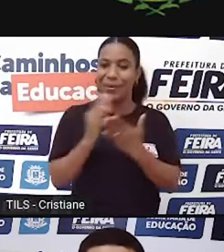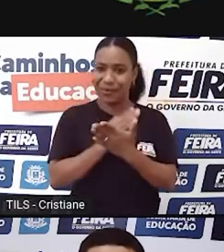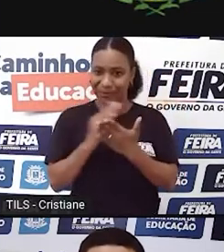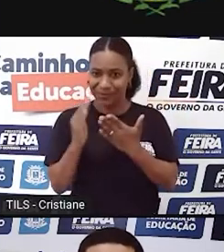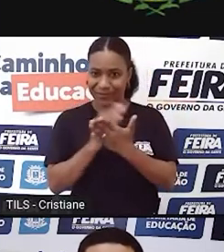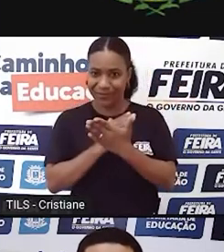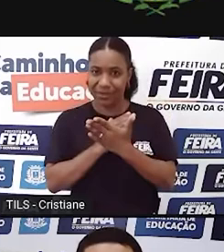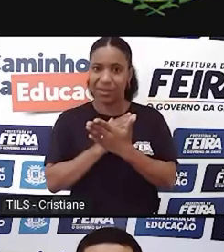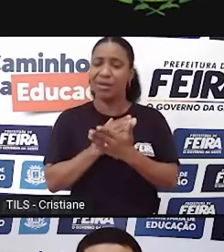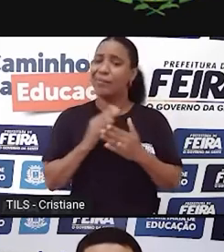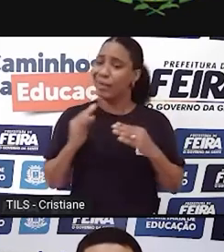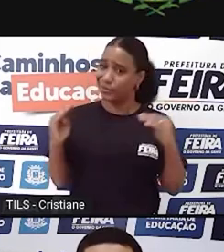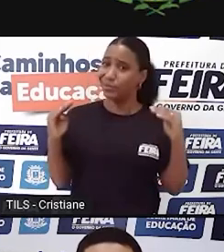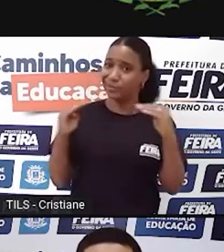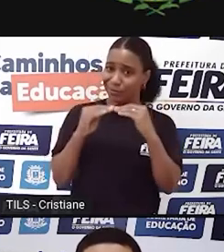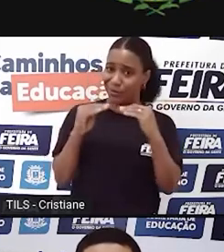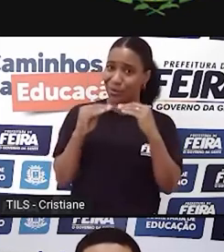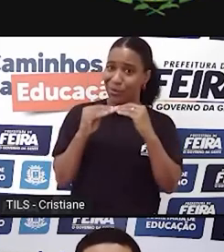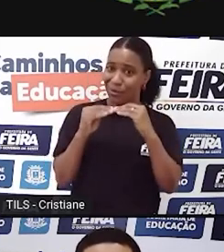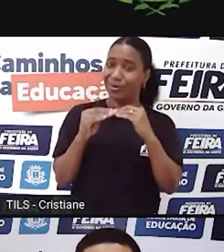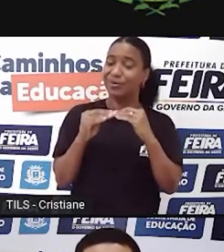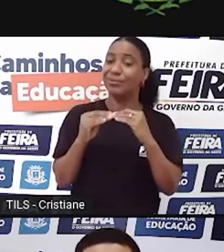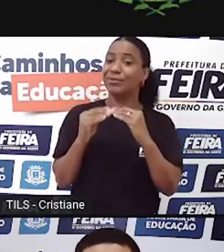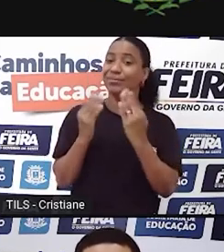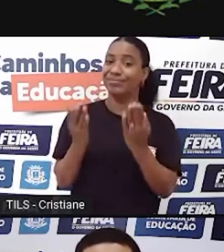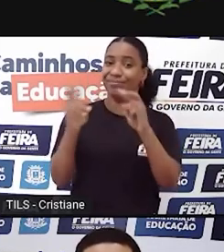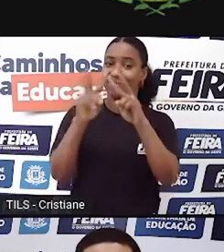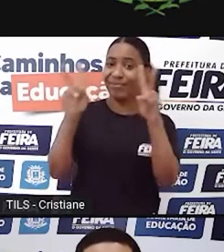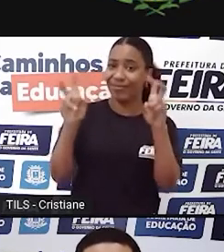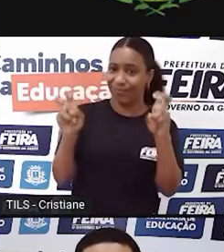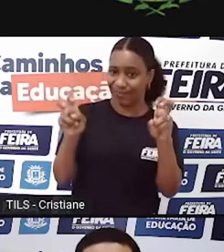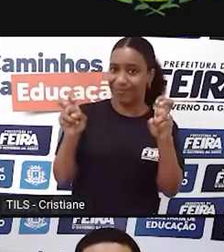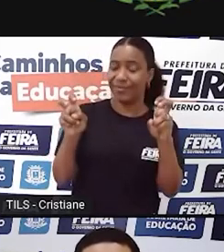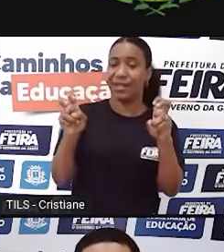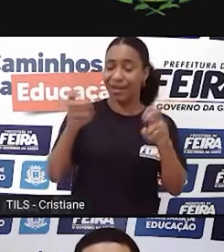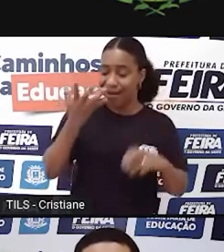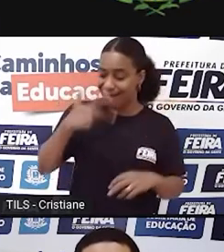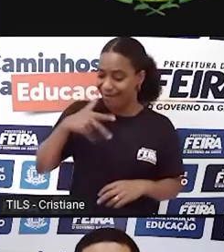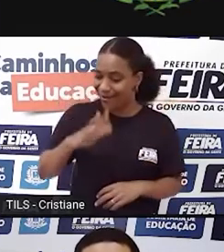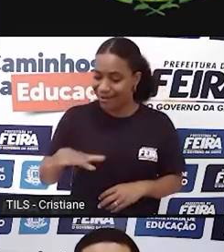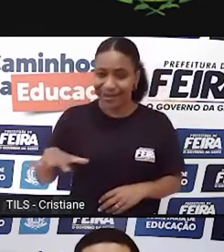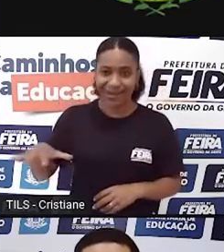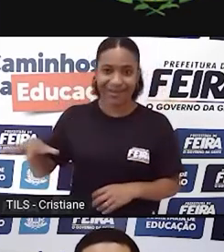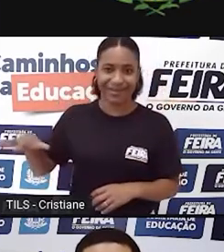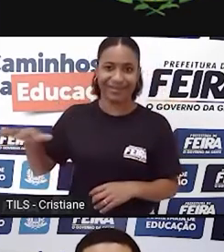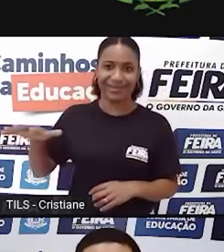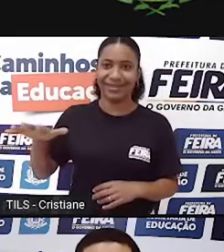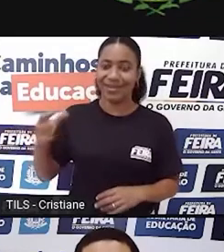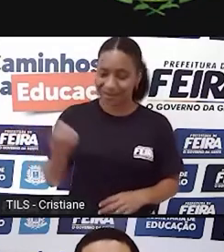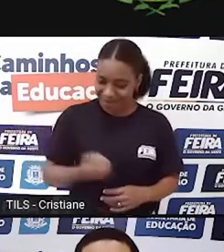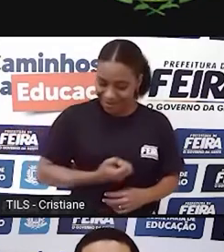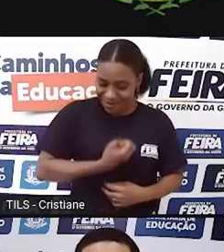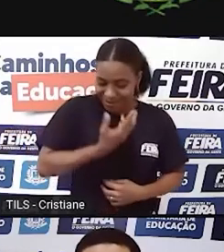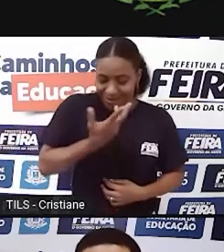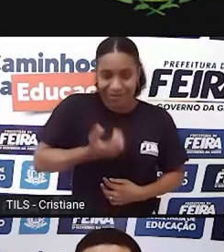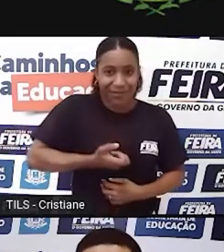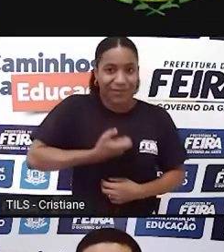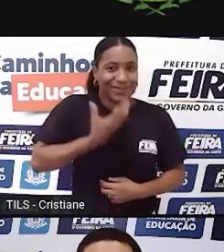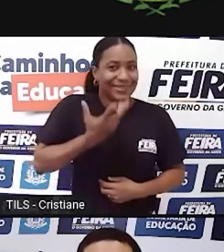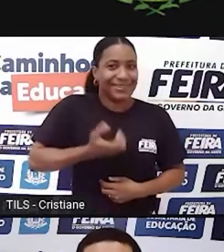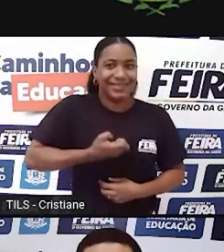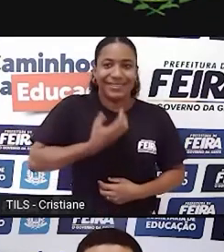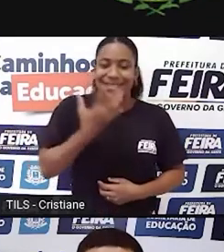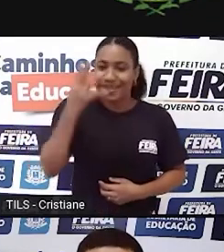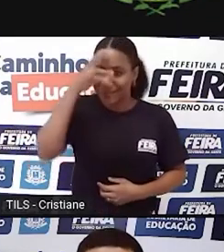concordo plenamente. Quanto mais cedo a criança conhecer a poesia, mais